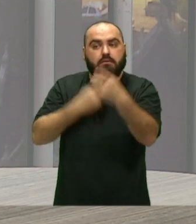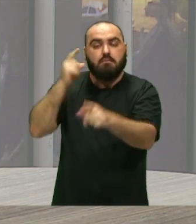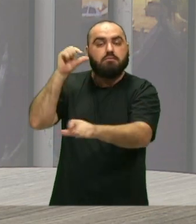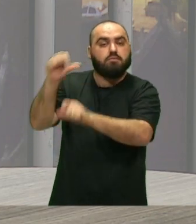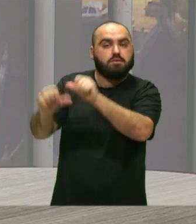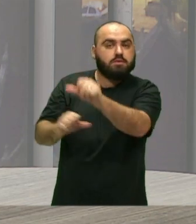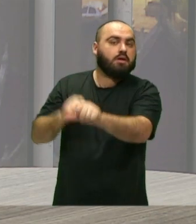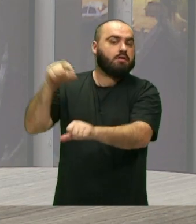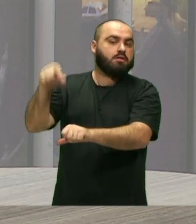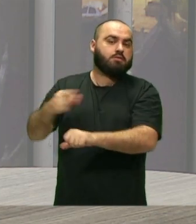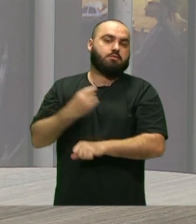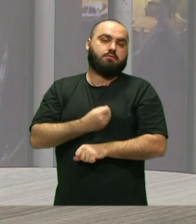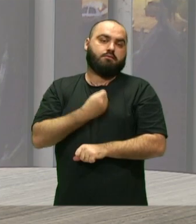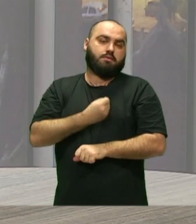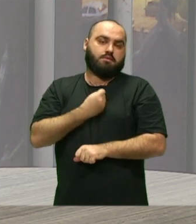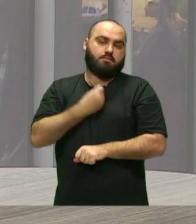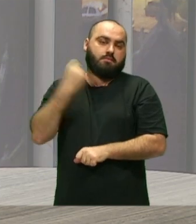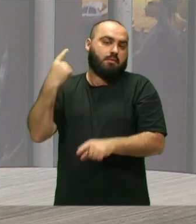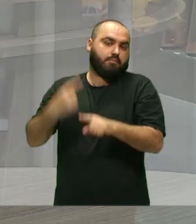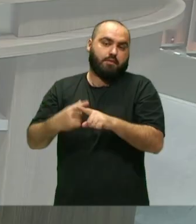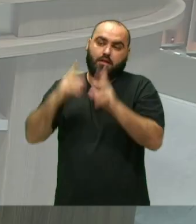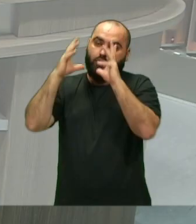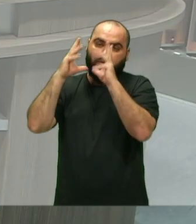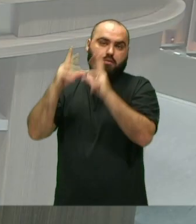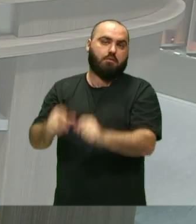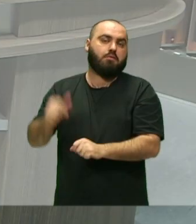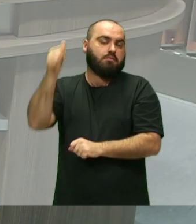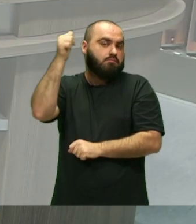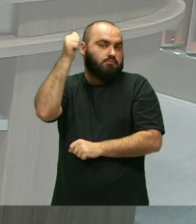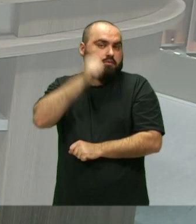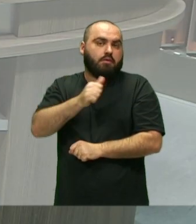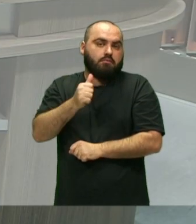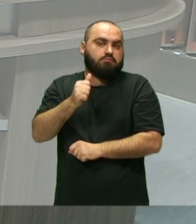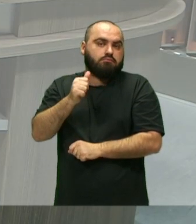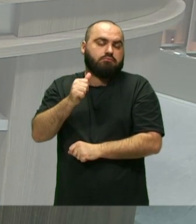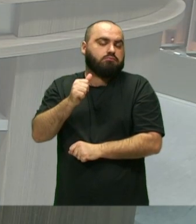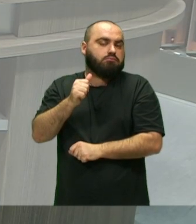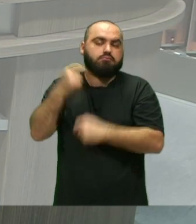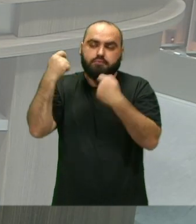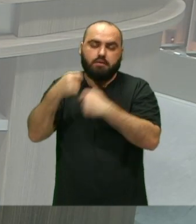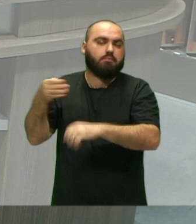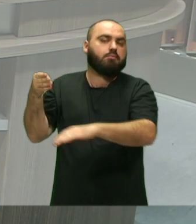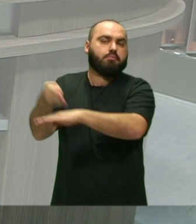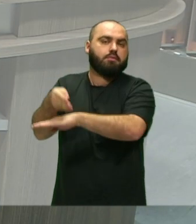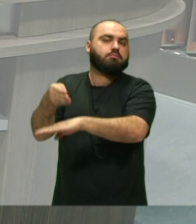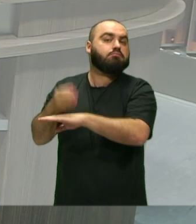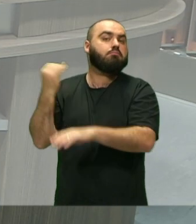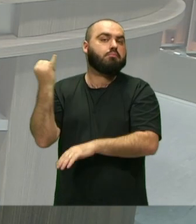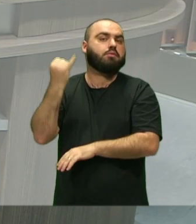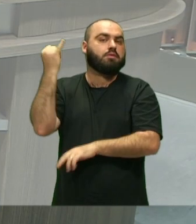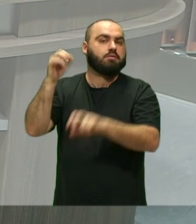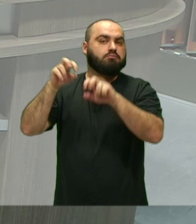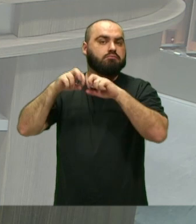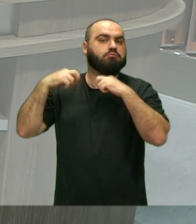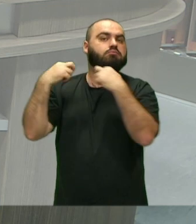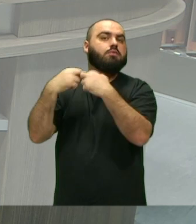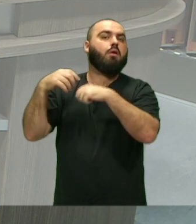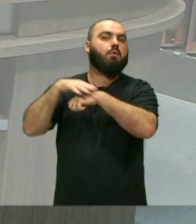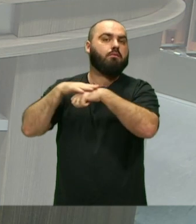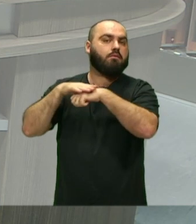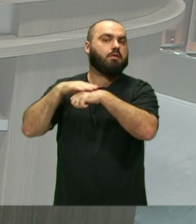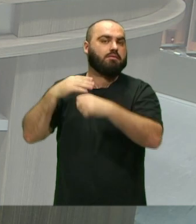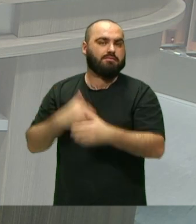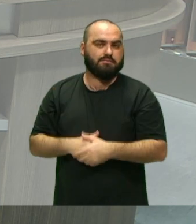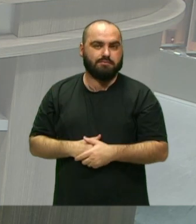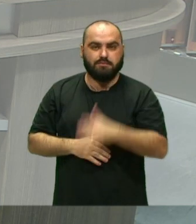realidade Porque o mundo É para todas Né? Então é muito importante Esse momento Né? De roda de conversa Onde a gente vai lá